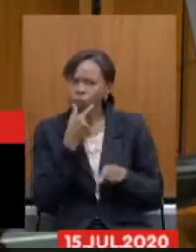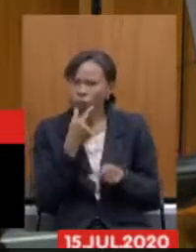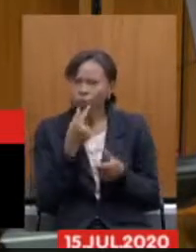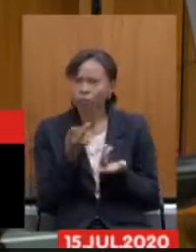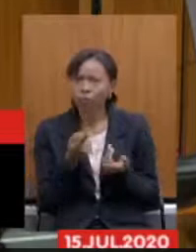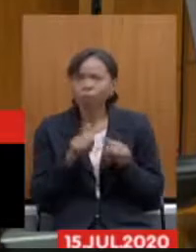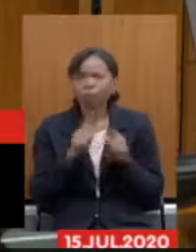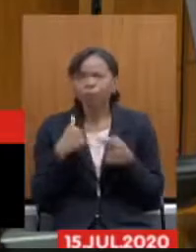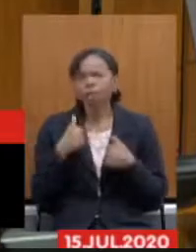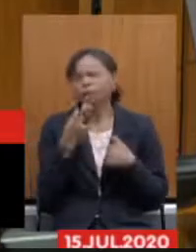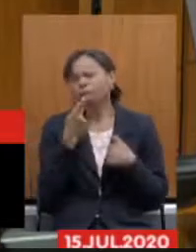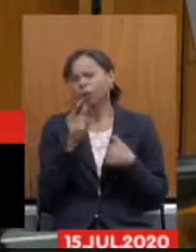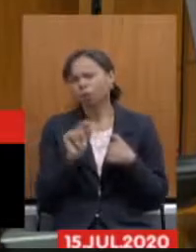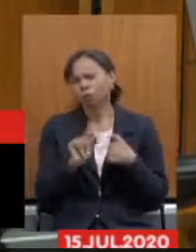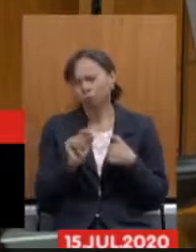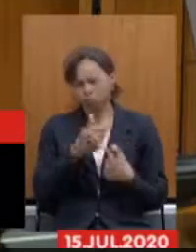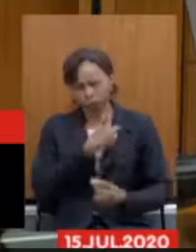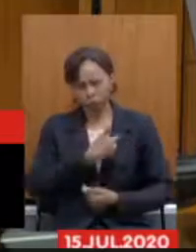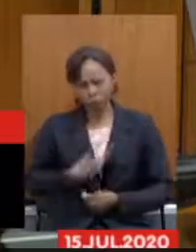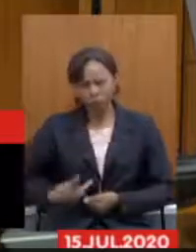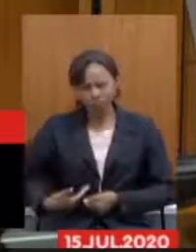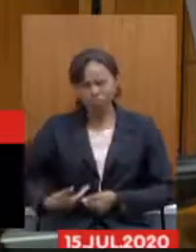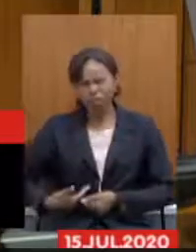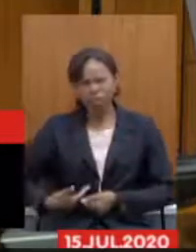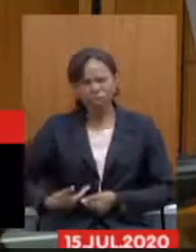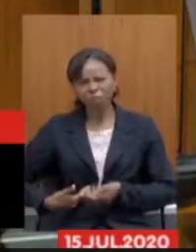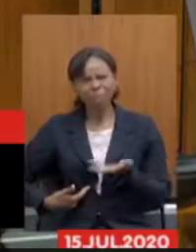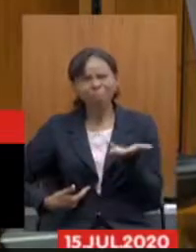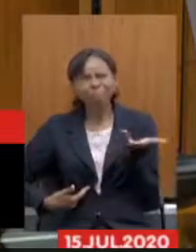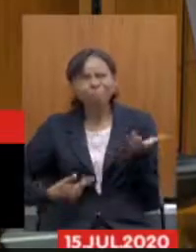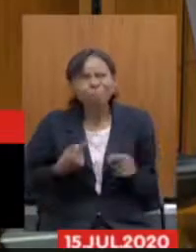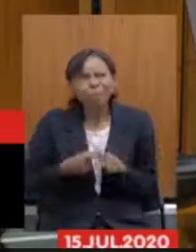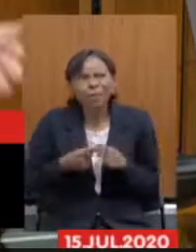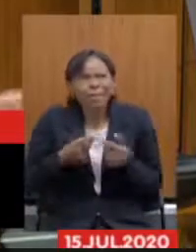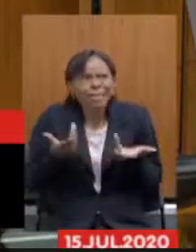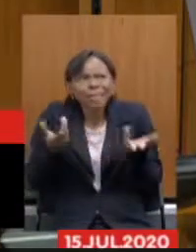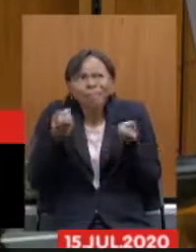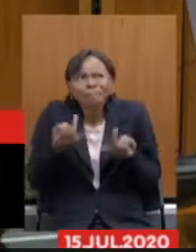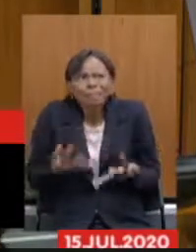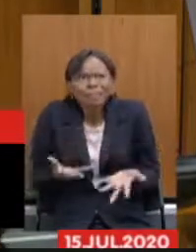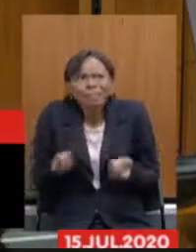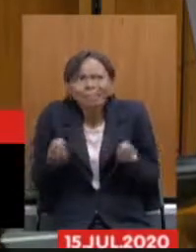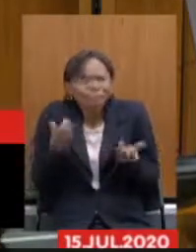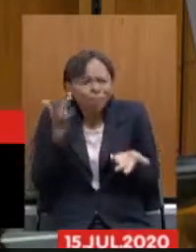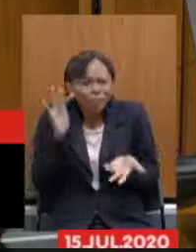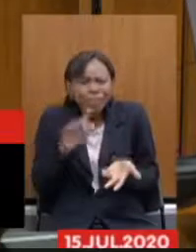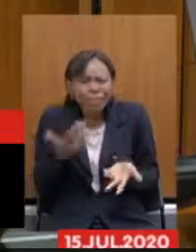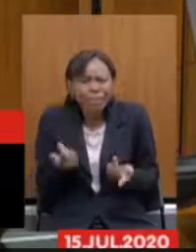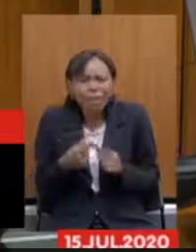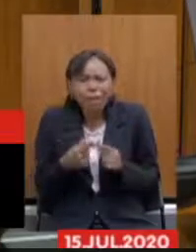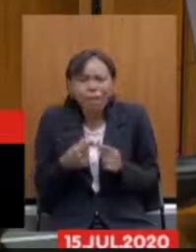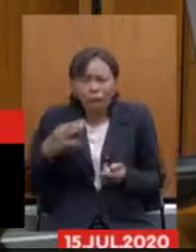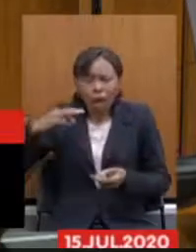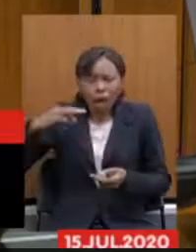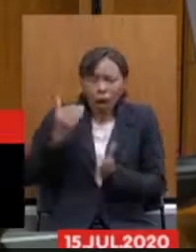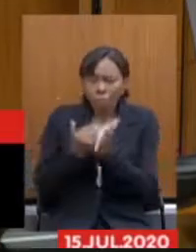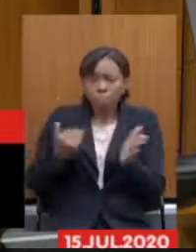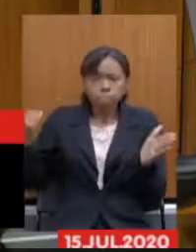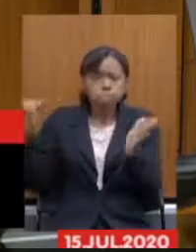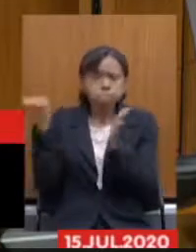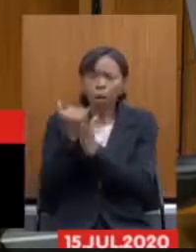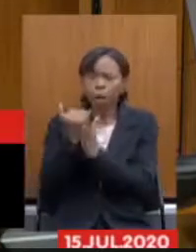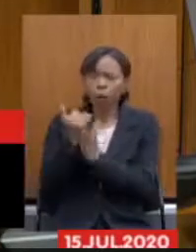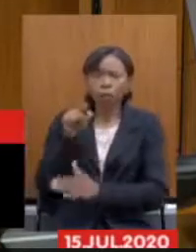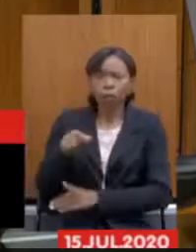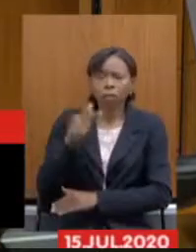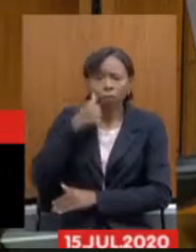o eu quero dizer com isso o governo traz aqui ninguém sabe explicar por que um aumento muito maior desproporcional para as mulheres de